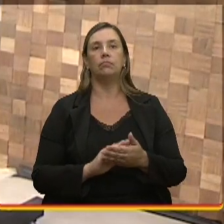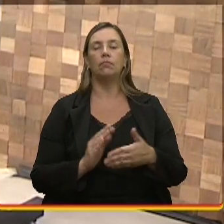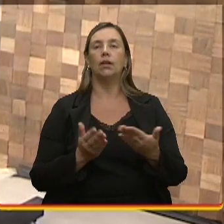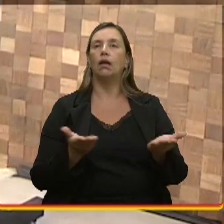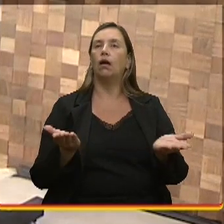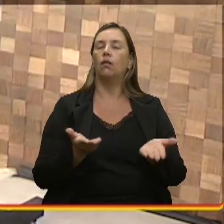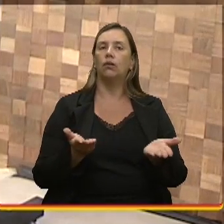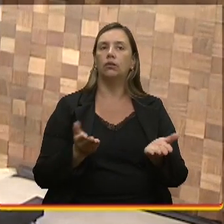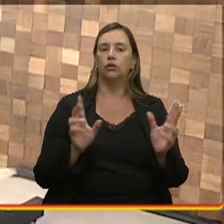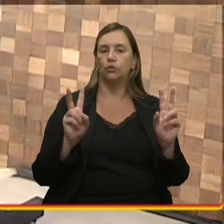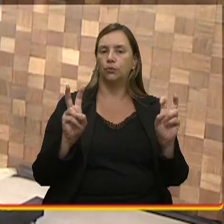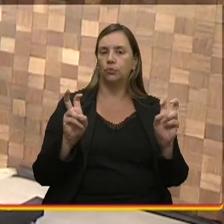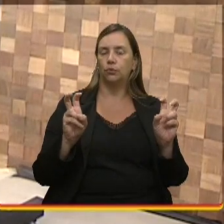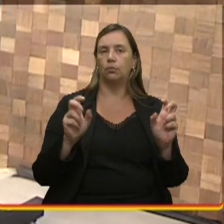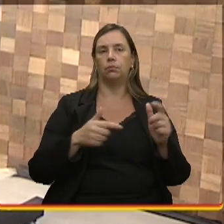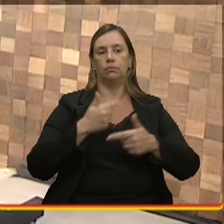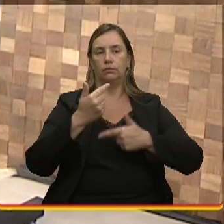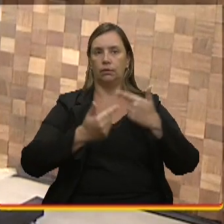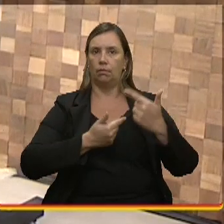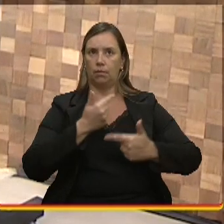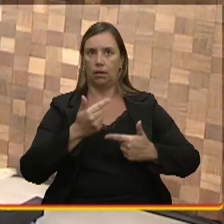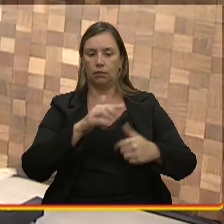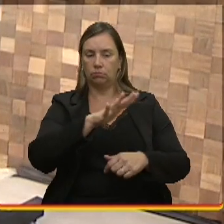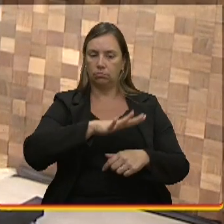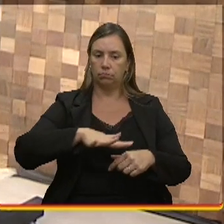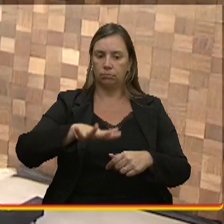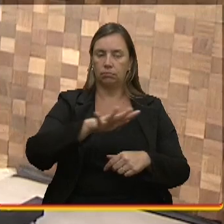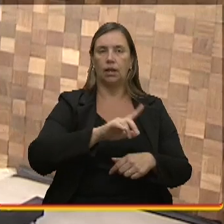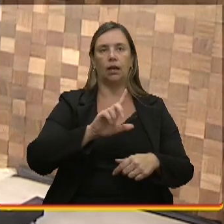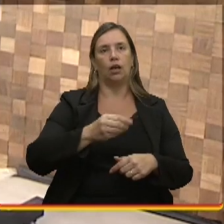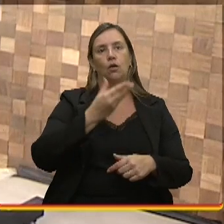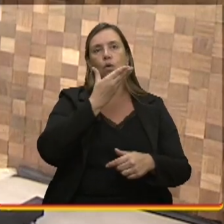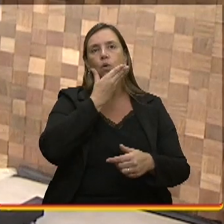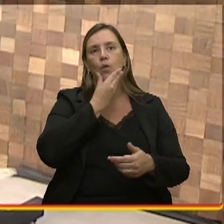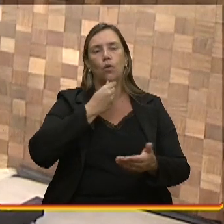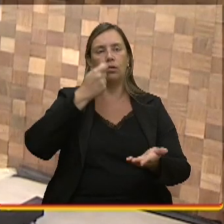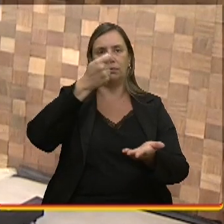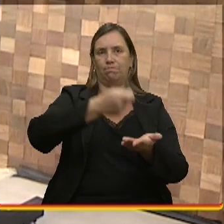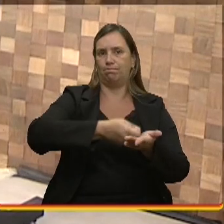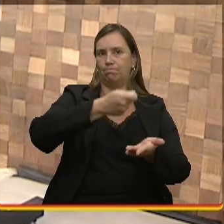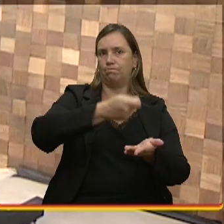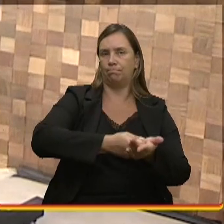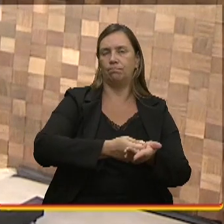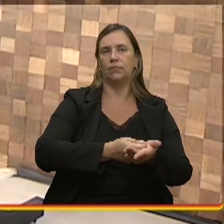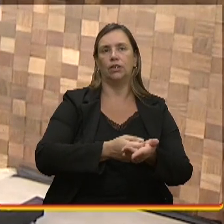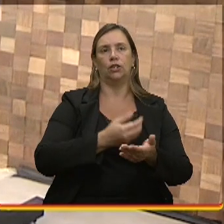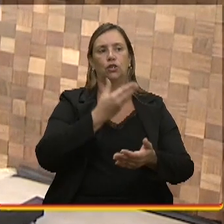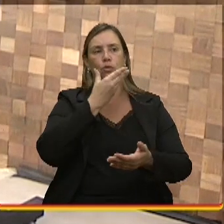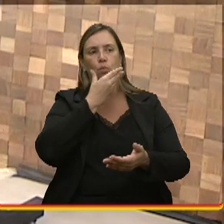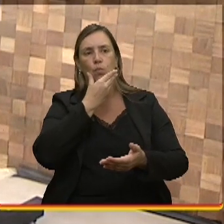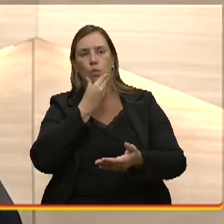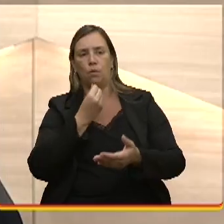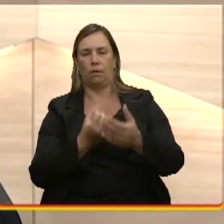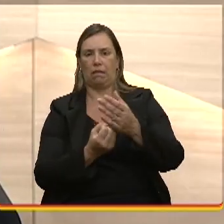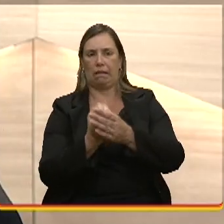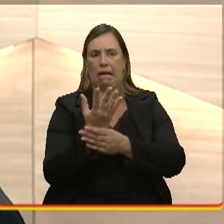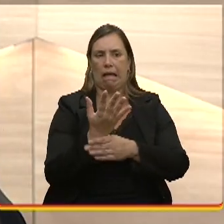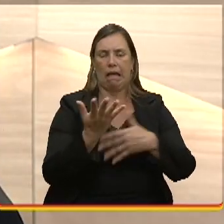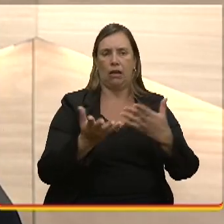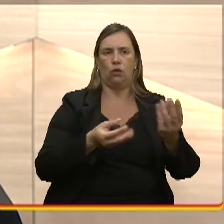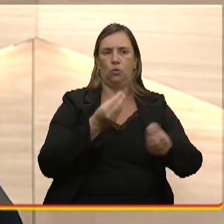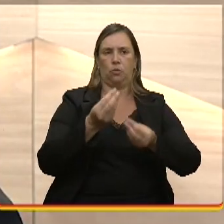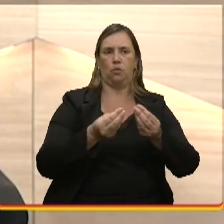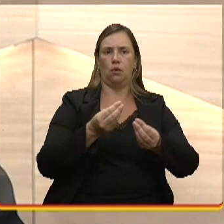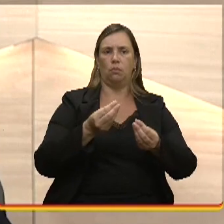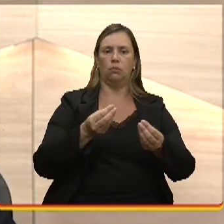mercado de trabalho. A gente sabe que é um mercado super machista. É um mercado feito por homens. E como foi a recepção